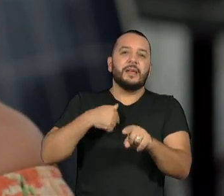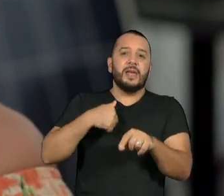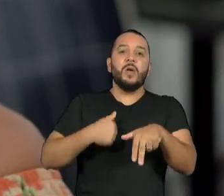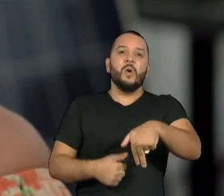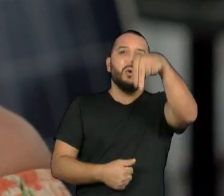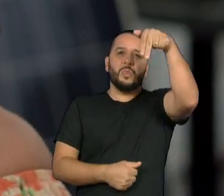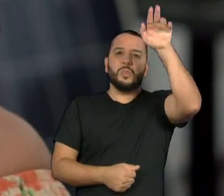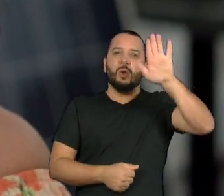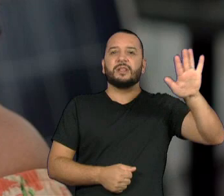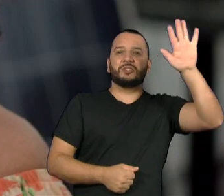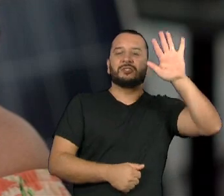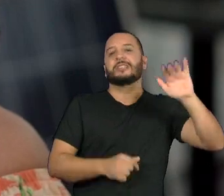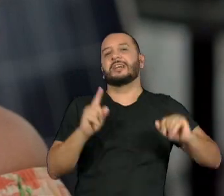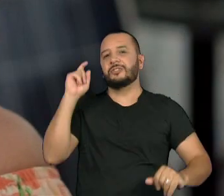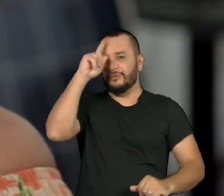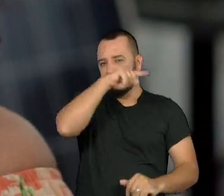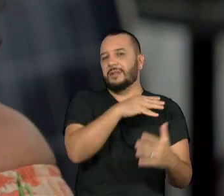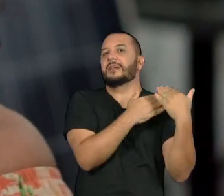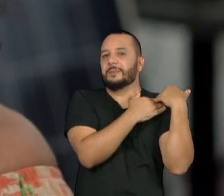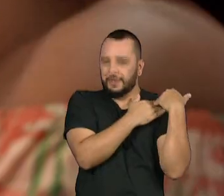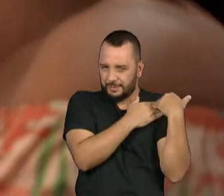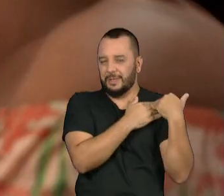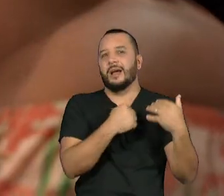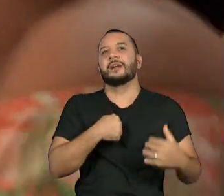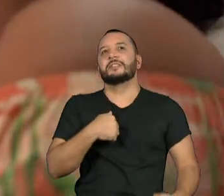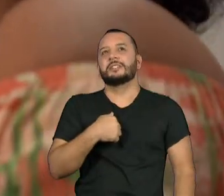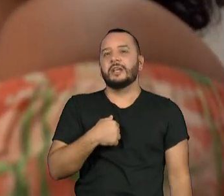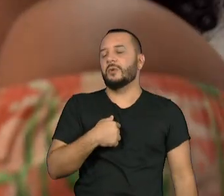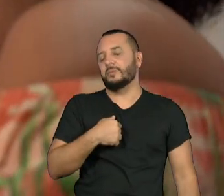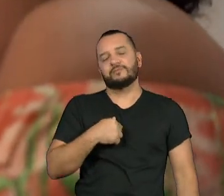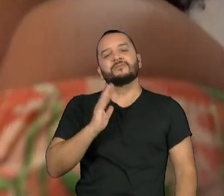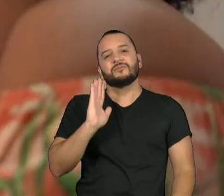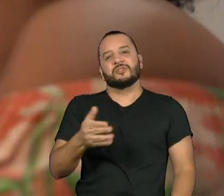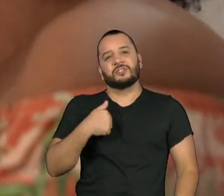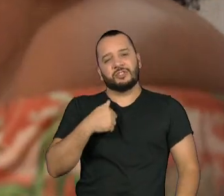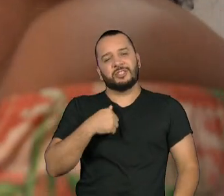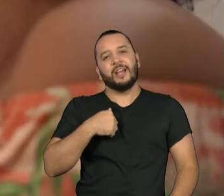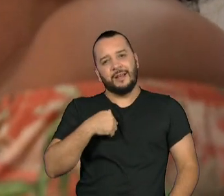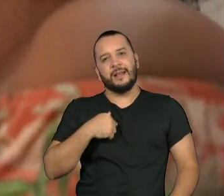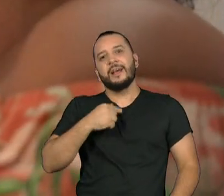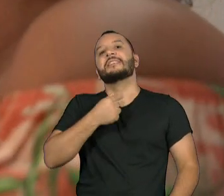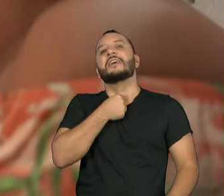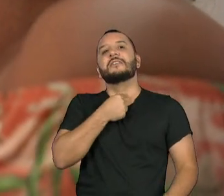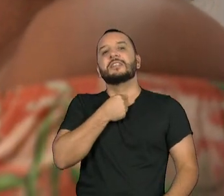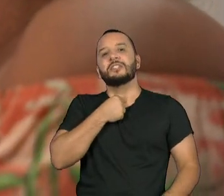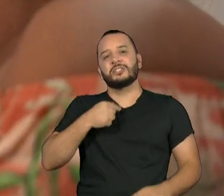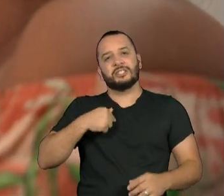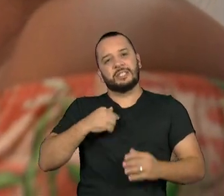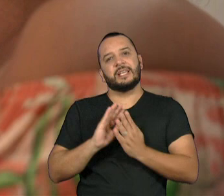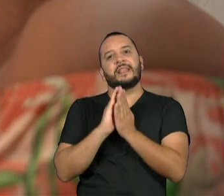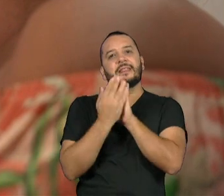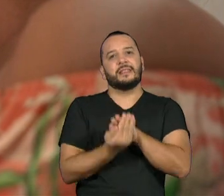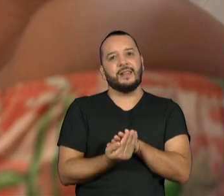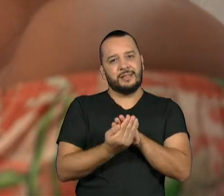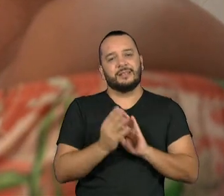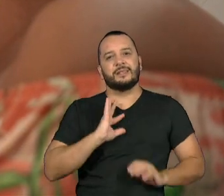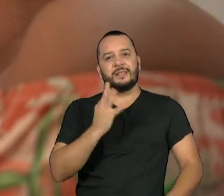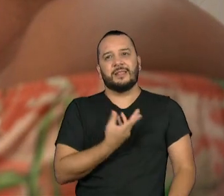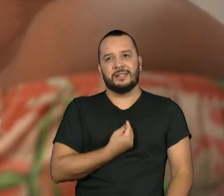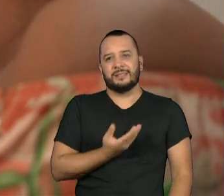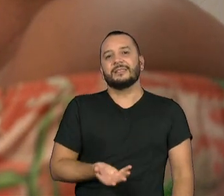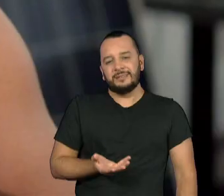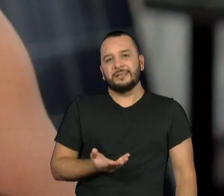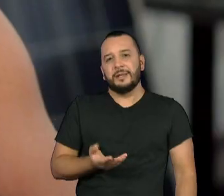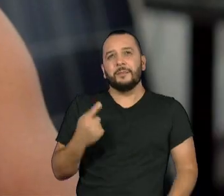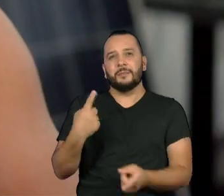essa responsabilidade de ser uma mulher travesti, transexual, perante a sociedade. Porque, infelizmente, colocaram rótulo